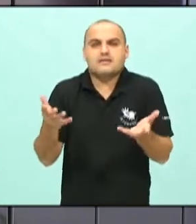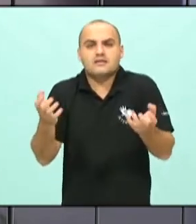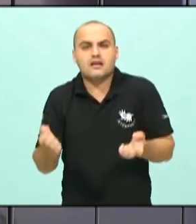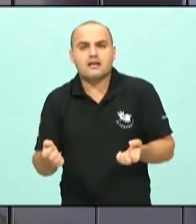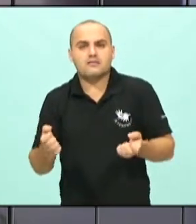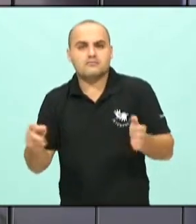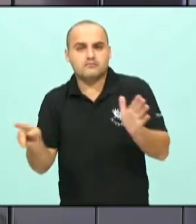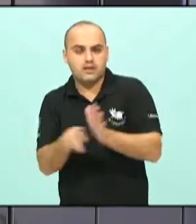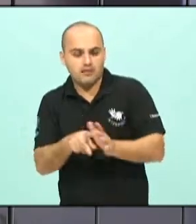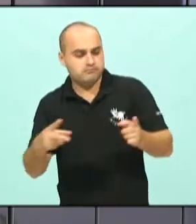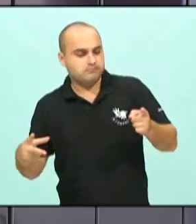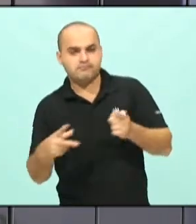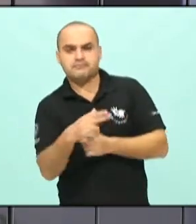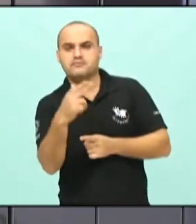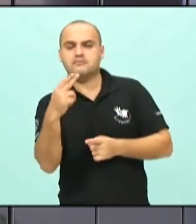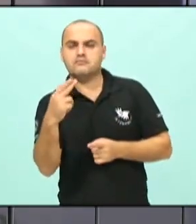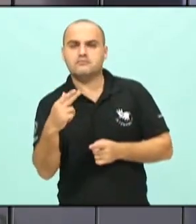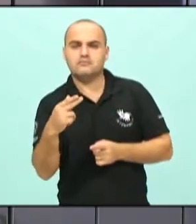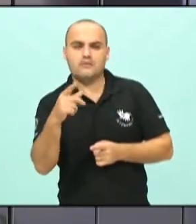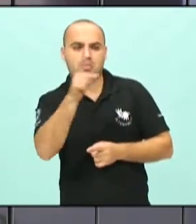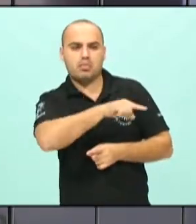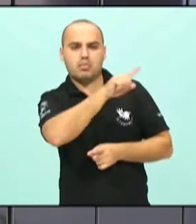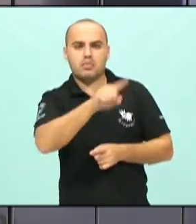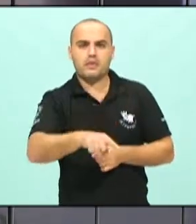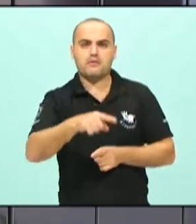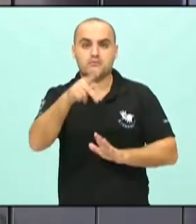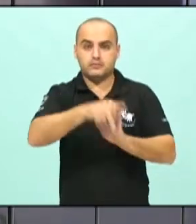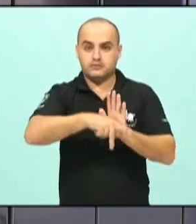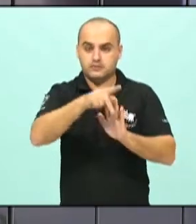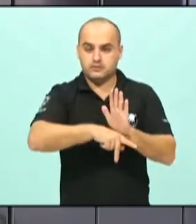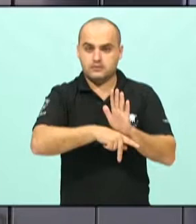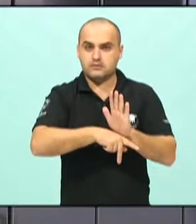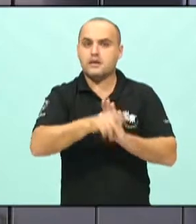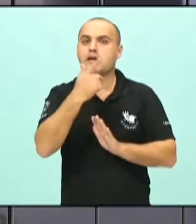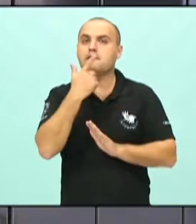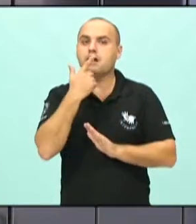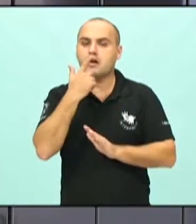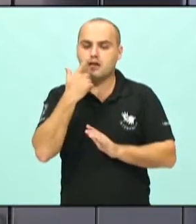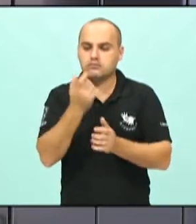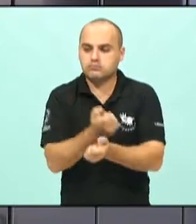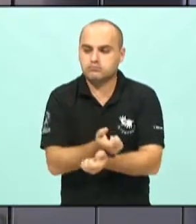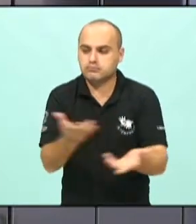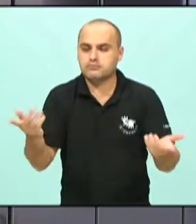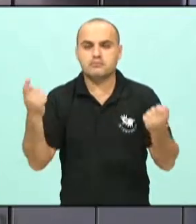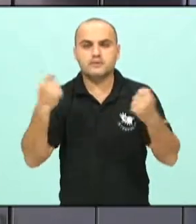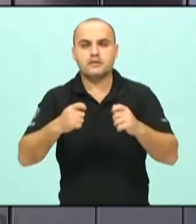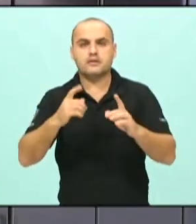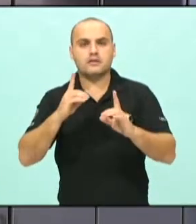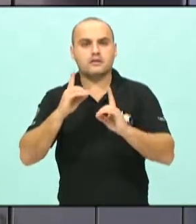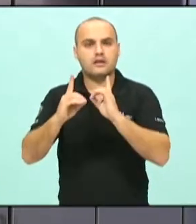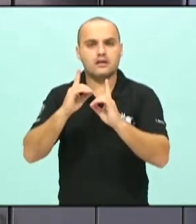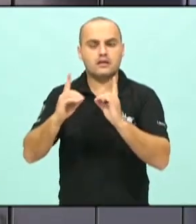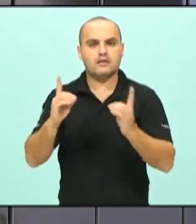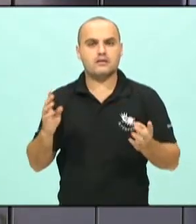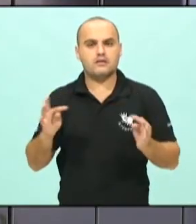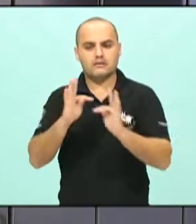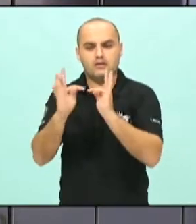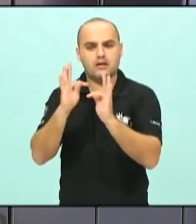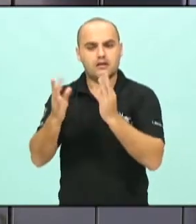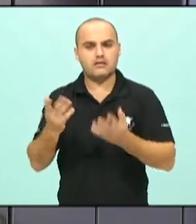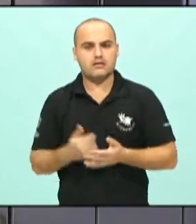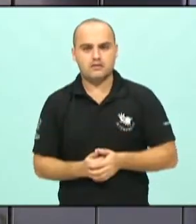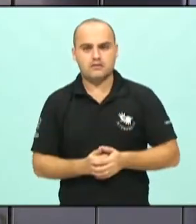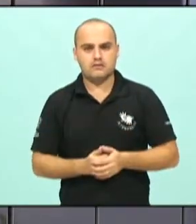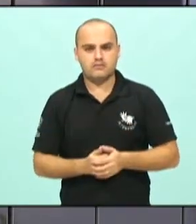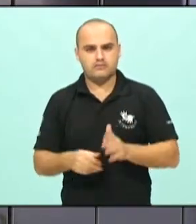vetar um projeto que diz que a distribuição tem que ser técnica do recurso